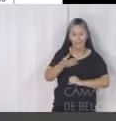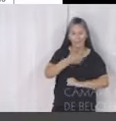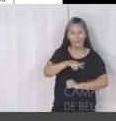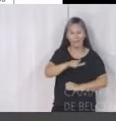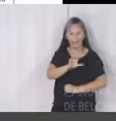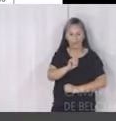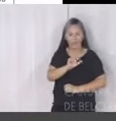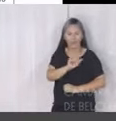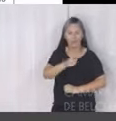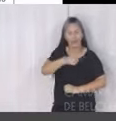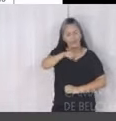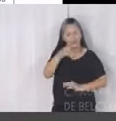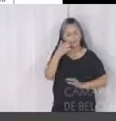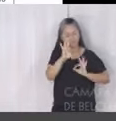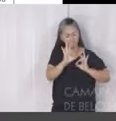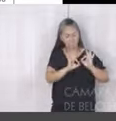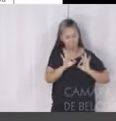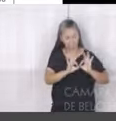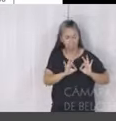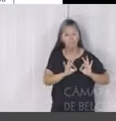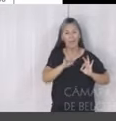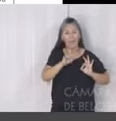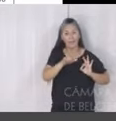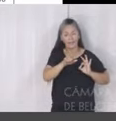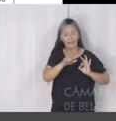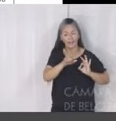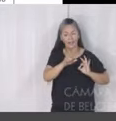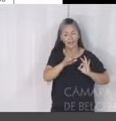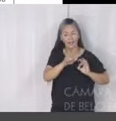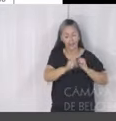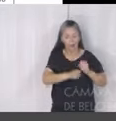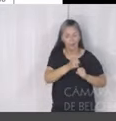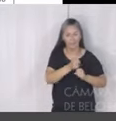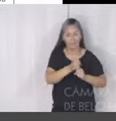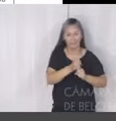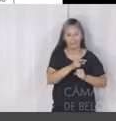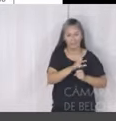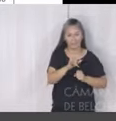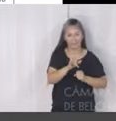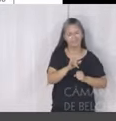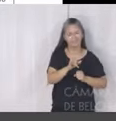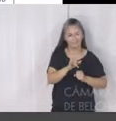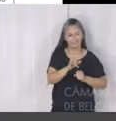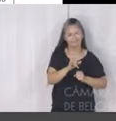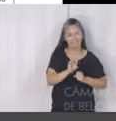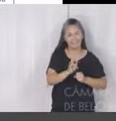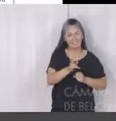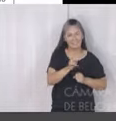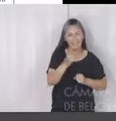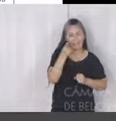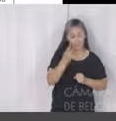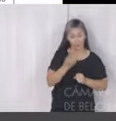revisão do PPA para aquele ano seguinte, sempre garantindo o casamento dos dois